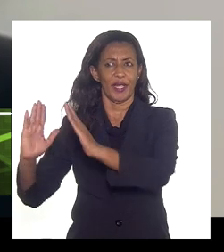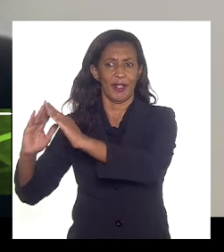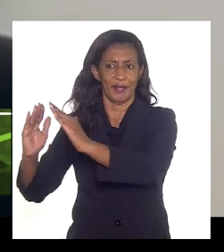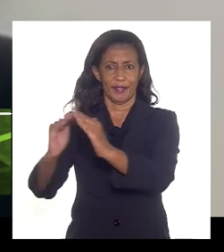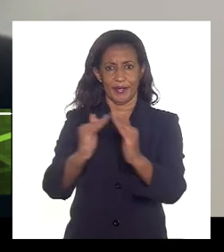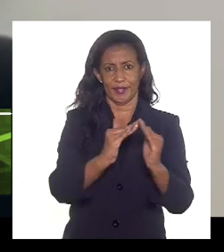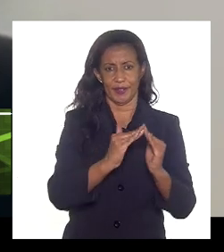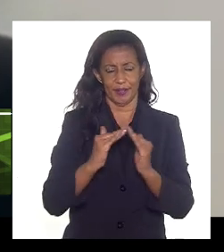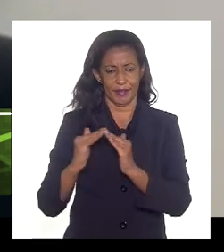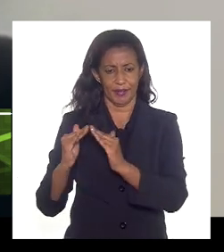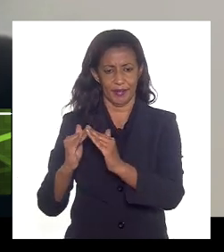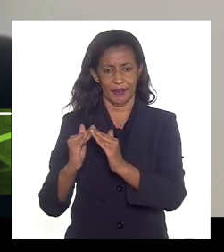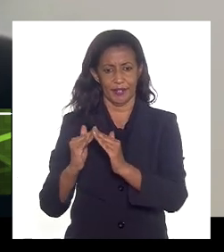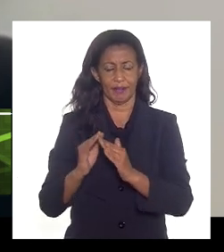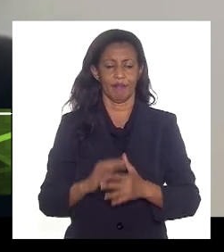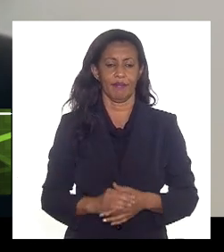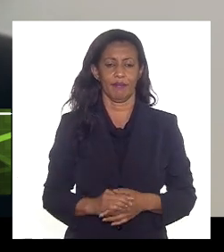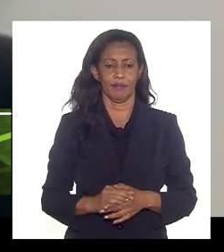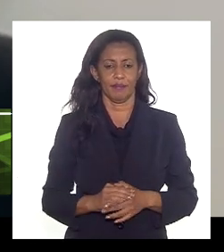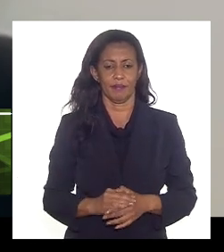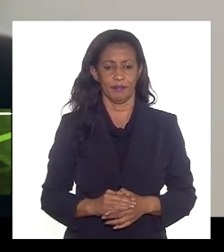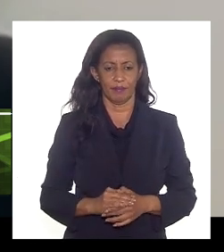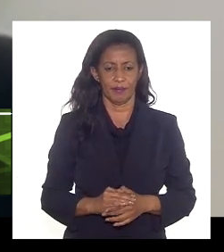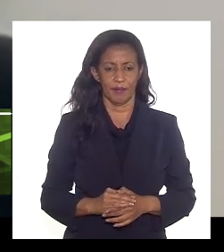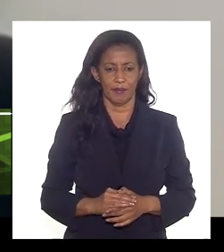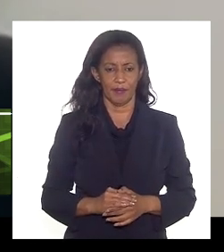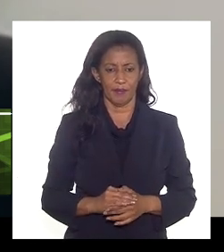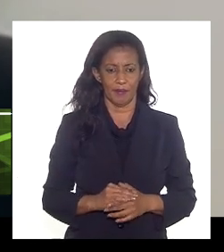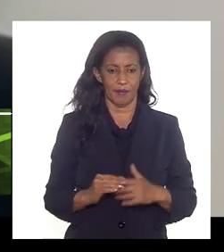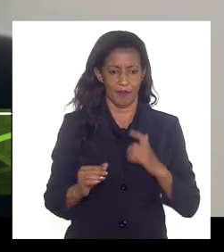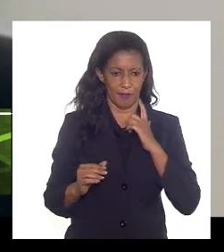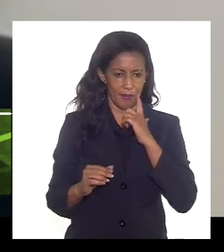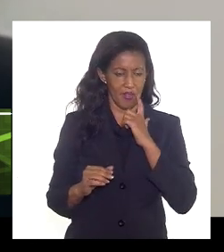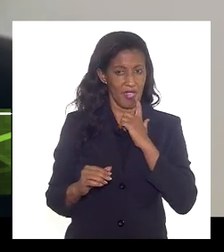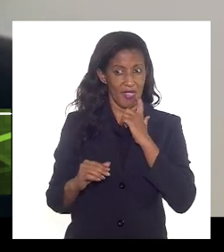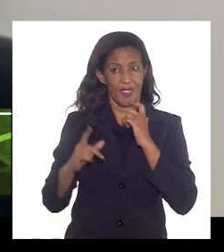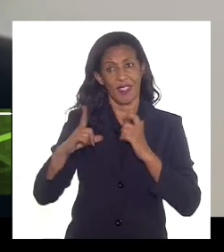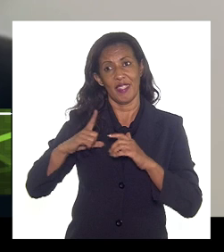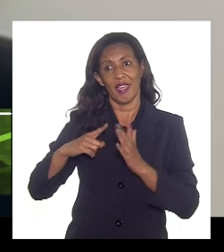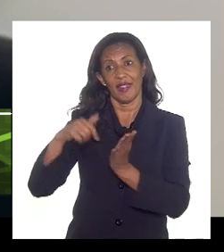finais e ainda incide aqui a PIS a COFINS e o ICMS